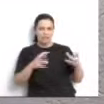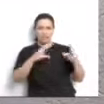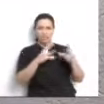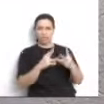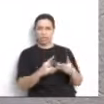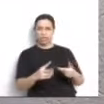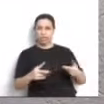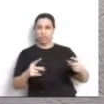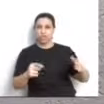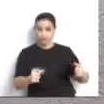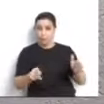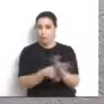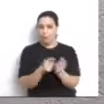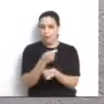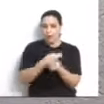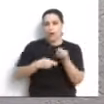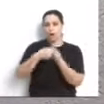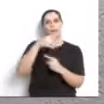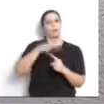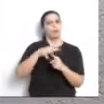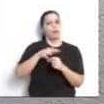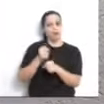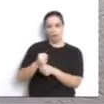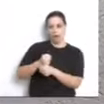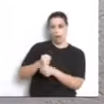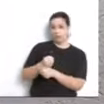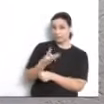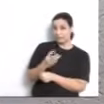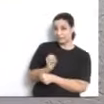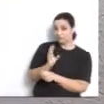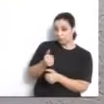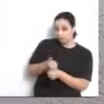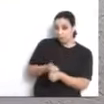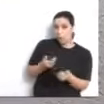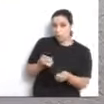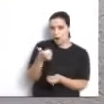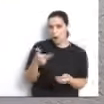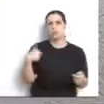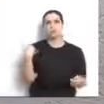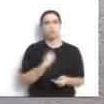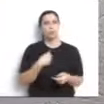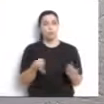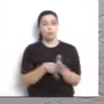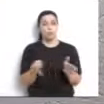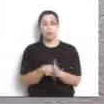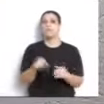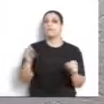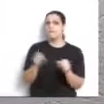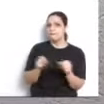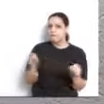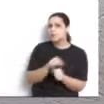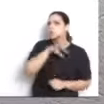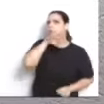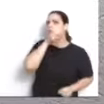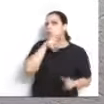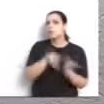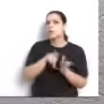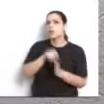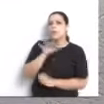que está sangrando a economia do Paraná nesses últimos 30 anos e que tão mal fez, principalmente para a região